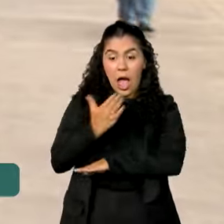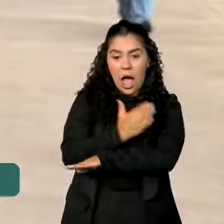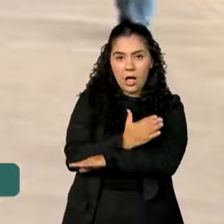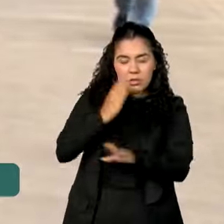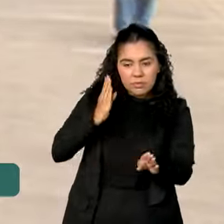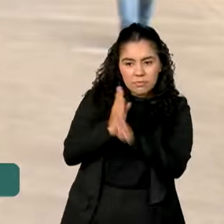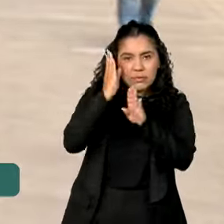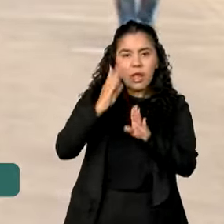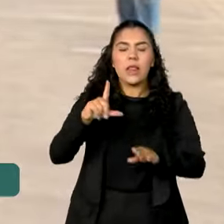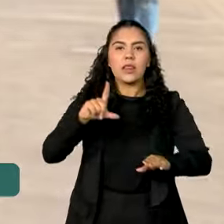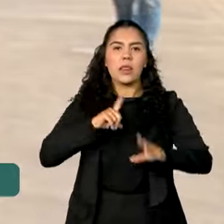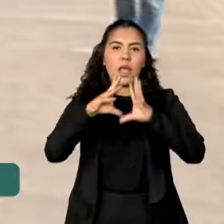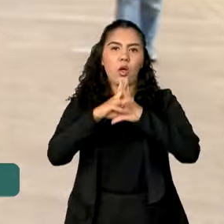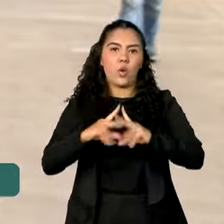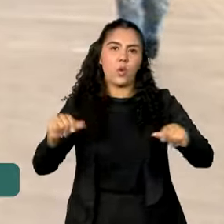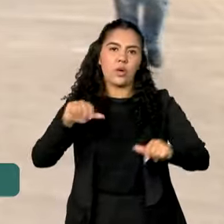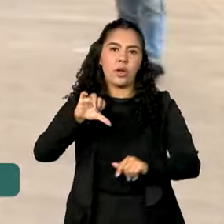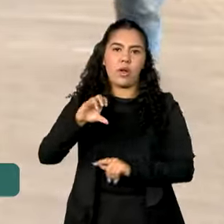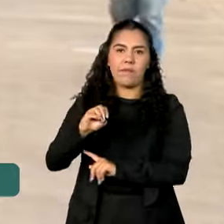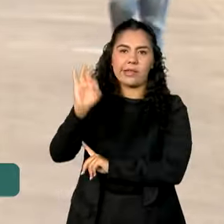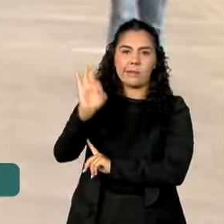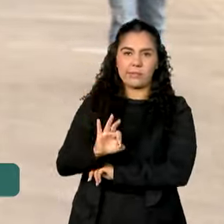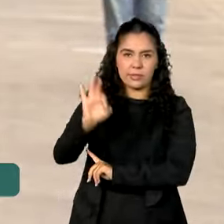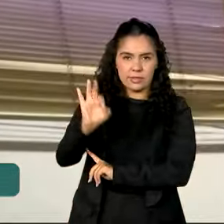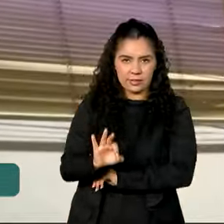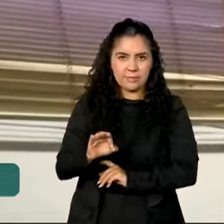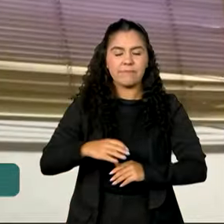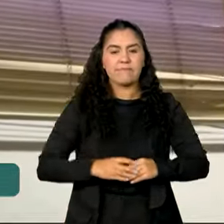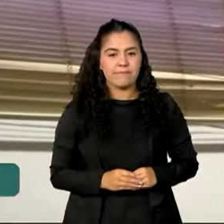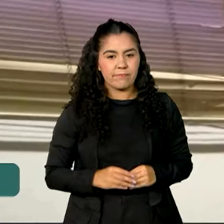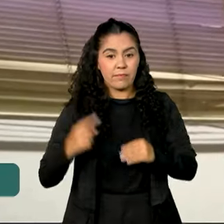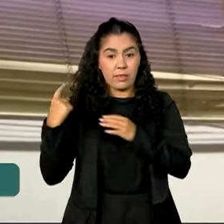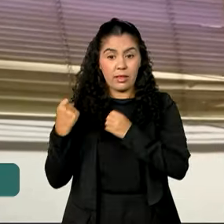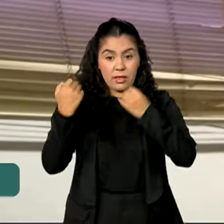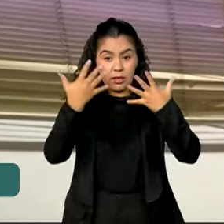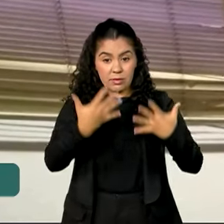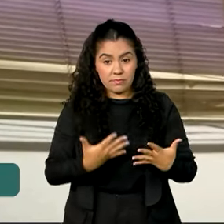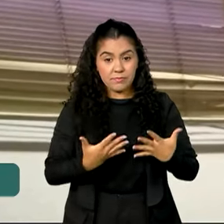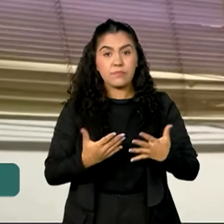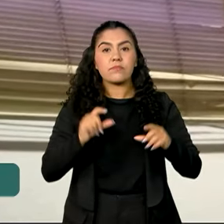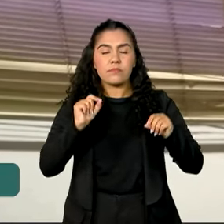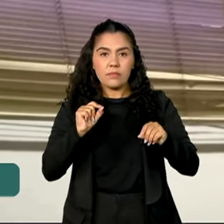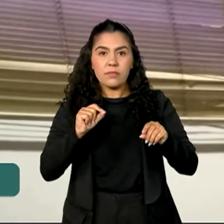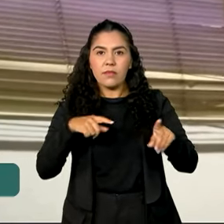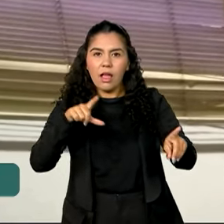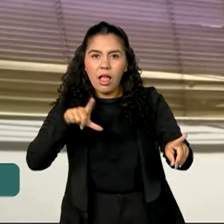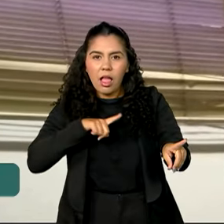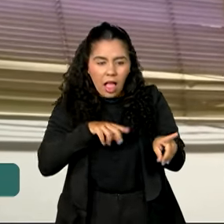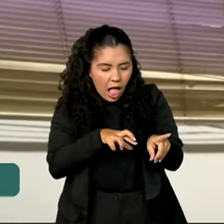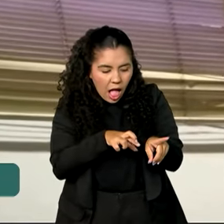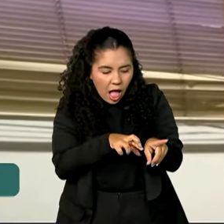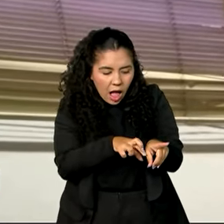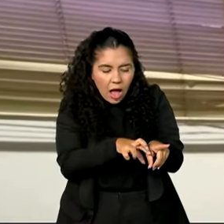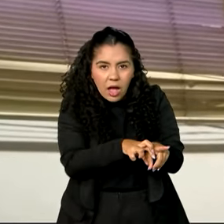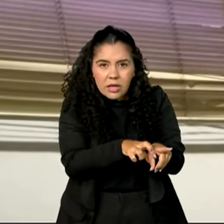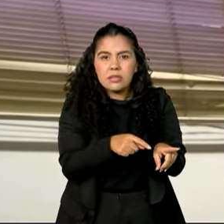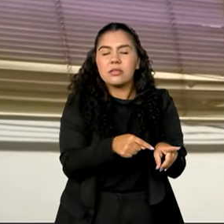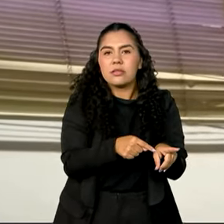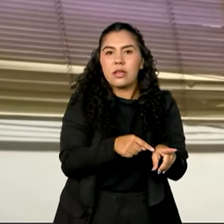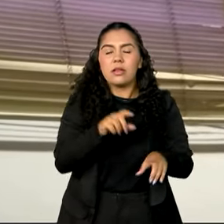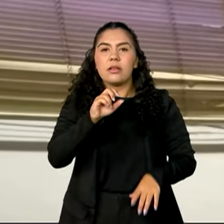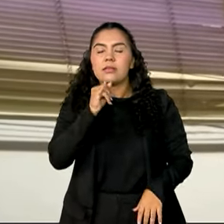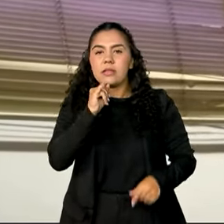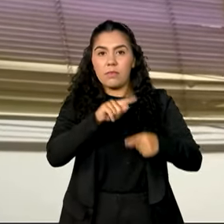tem cura em 90% dos casos. É o tumor mais importante para o homem. Um em cada três